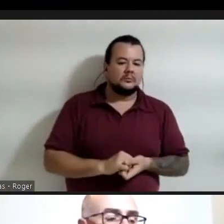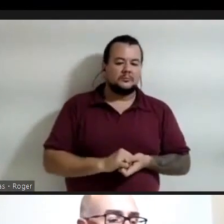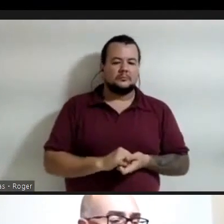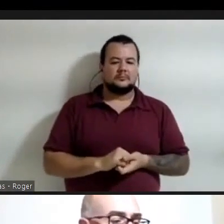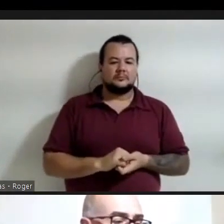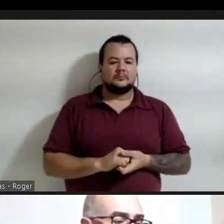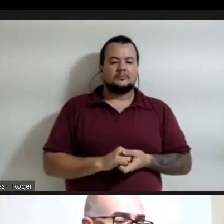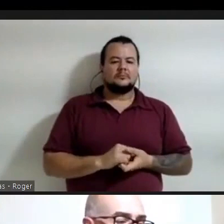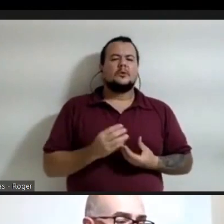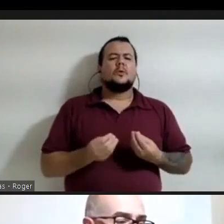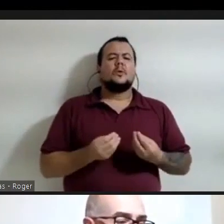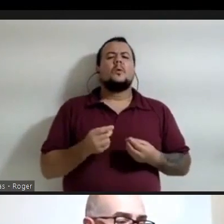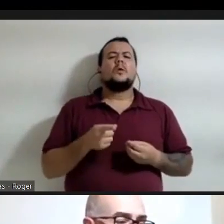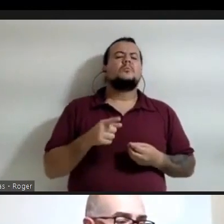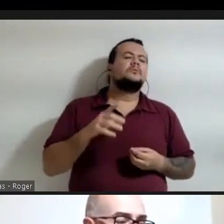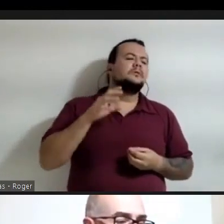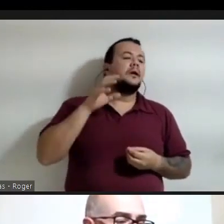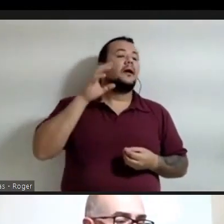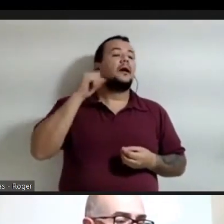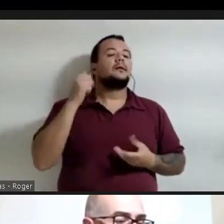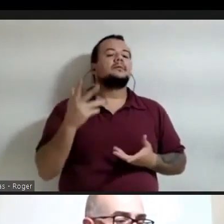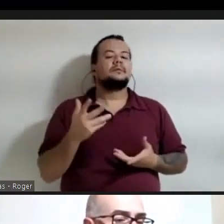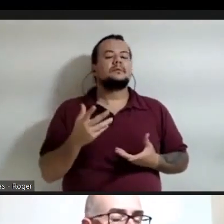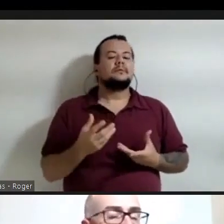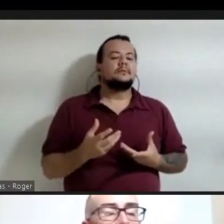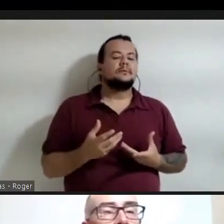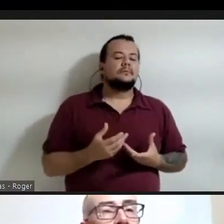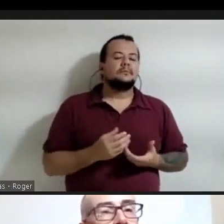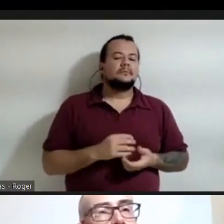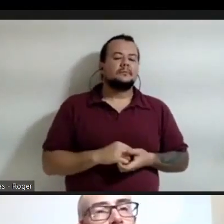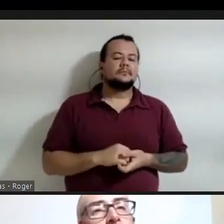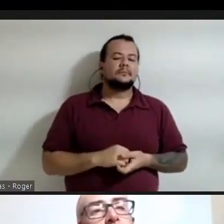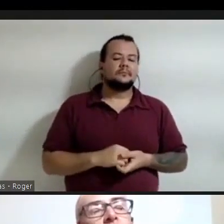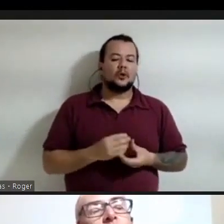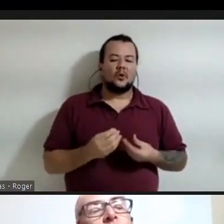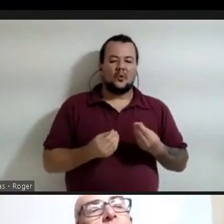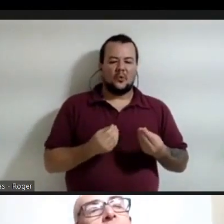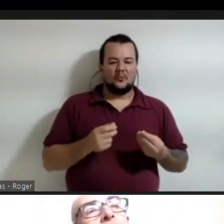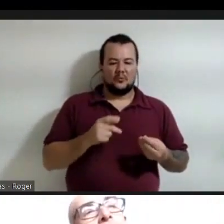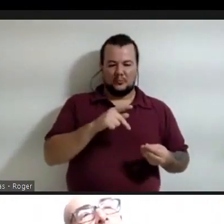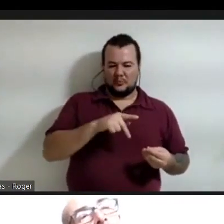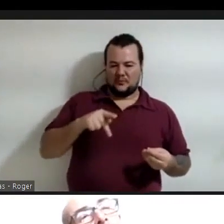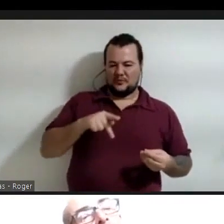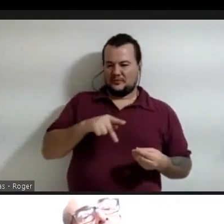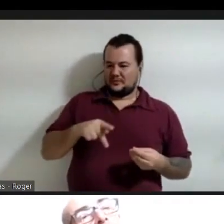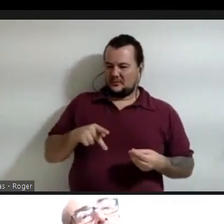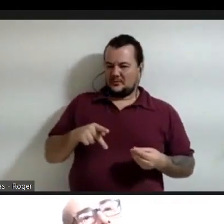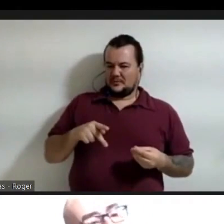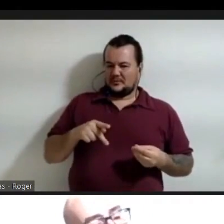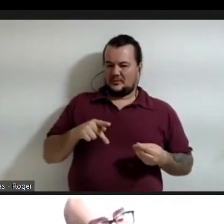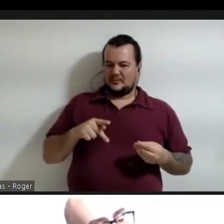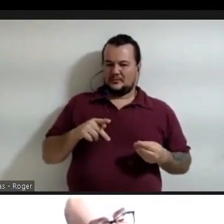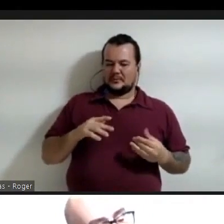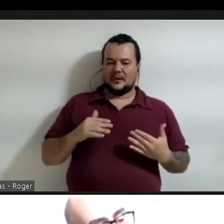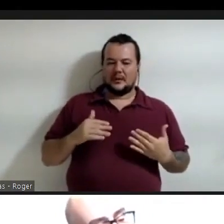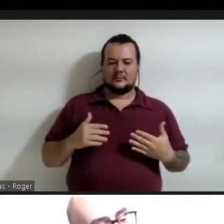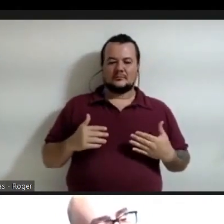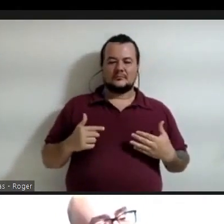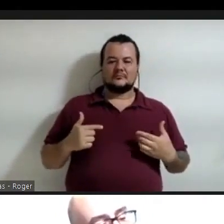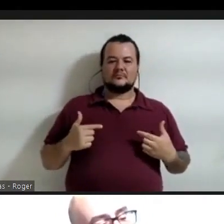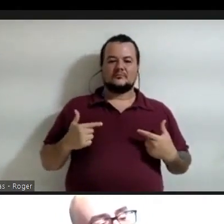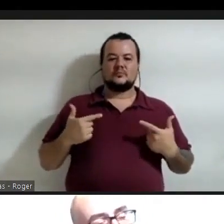como é que vocês acham que a gente como docente está enfrentando essa situação, como é que a gente